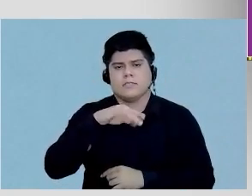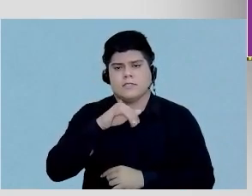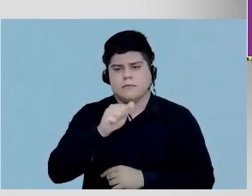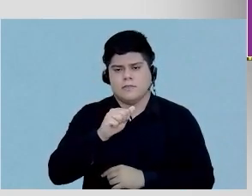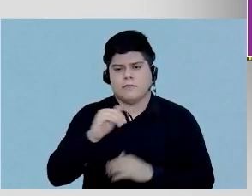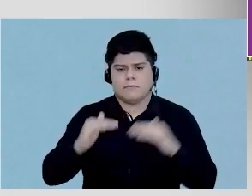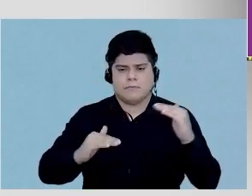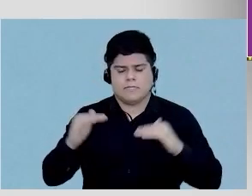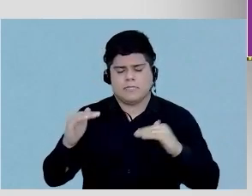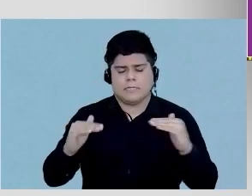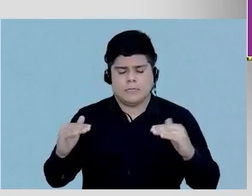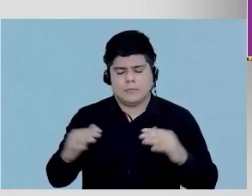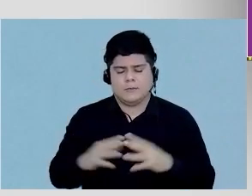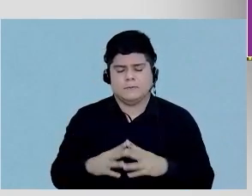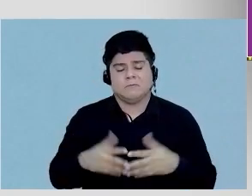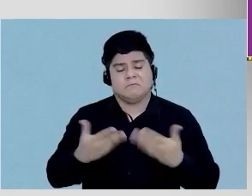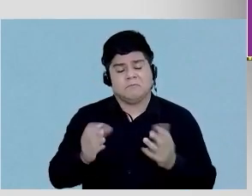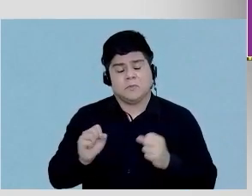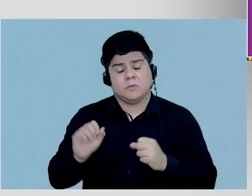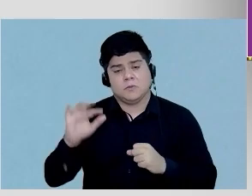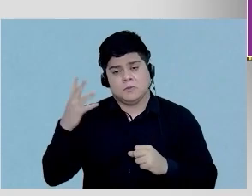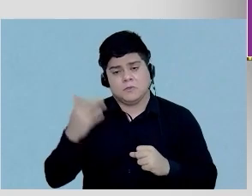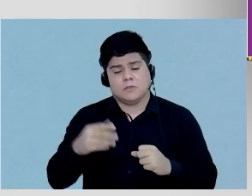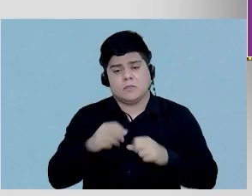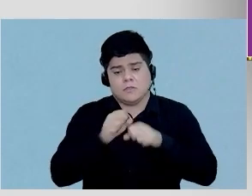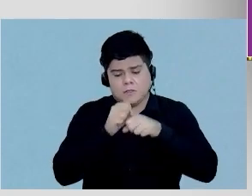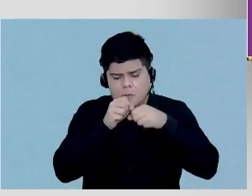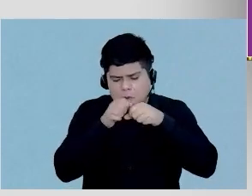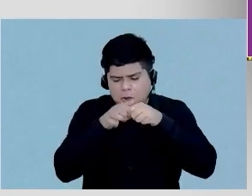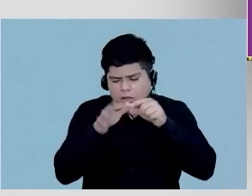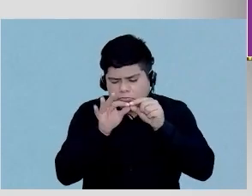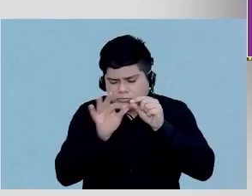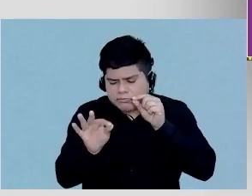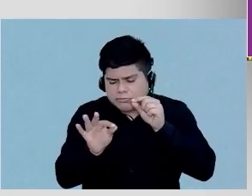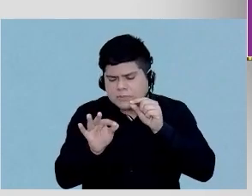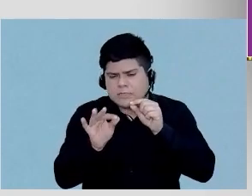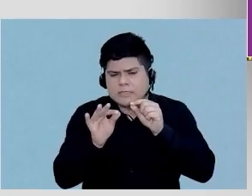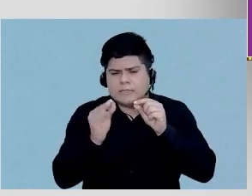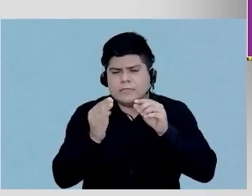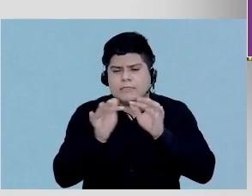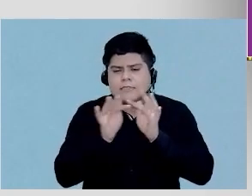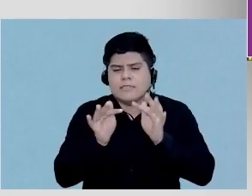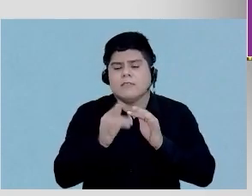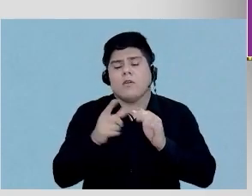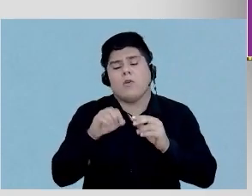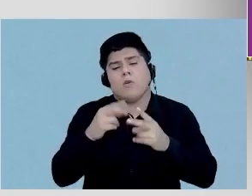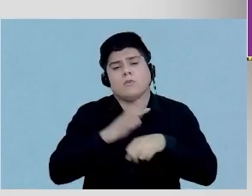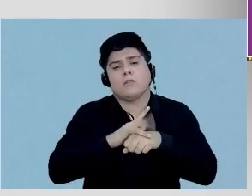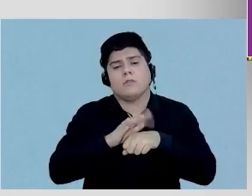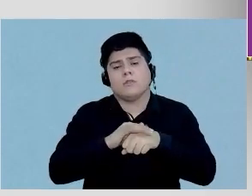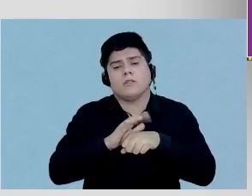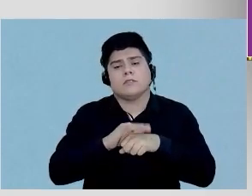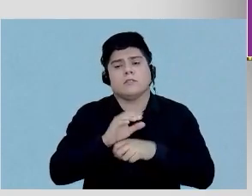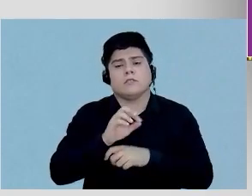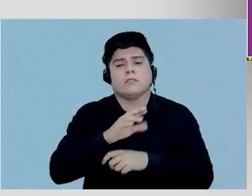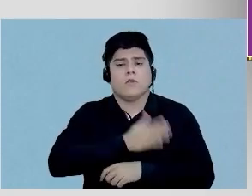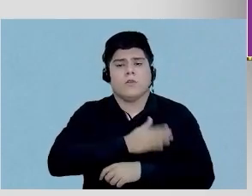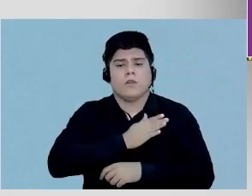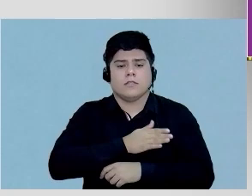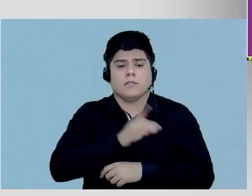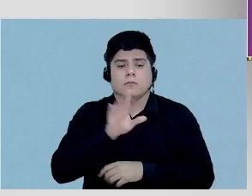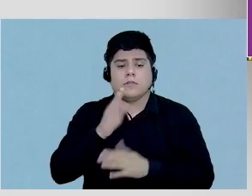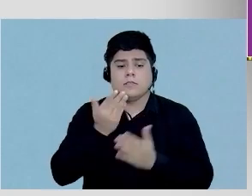A isquemia balanceada pode acontecer na microvasculatura ou na doença coronariana. Mas nós perdemos a